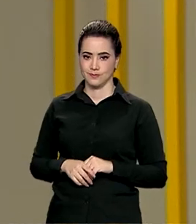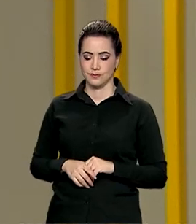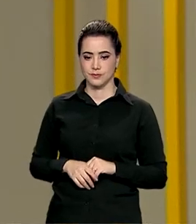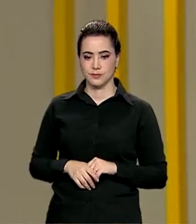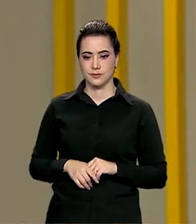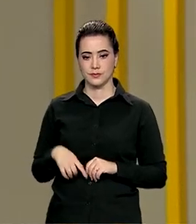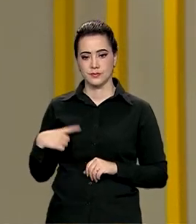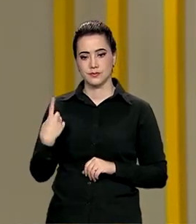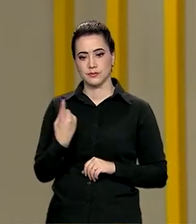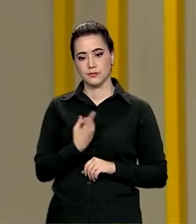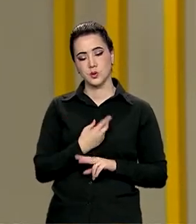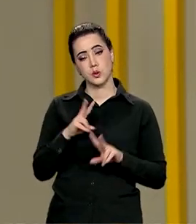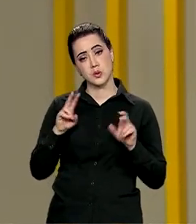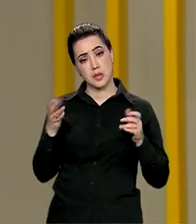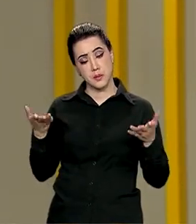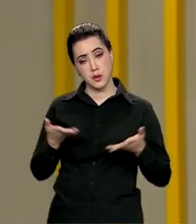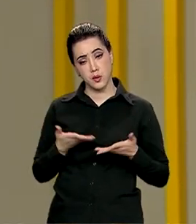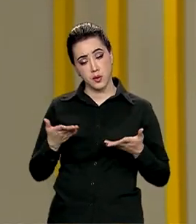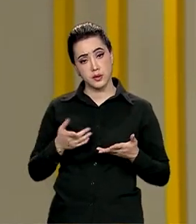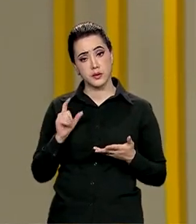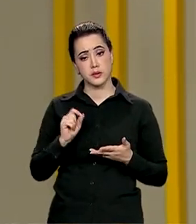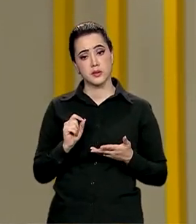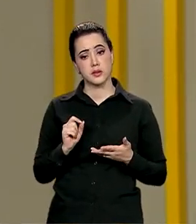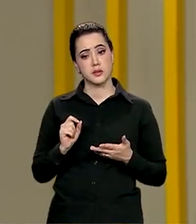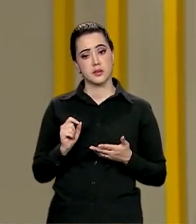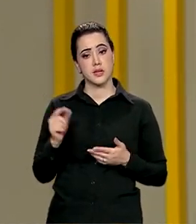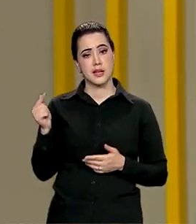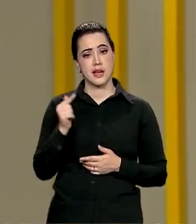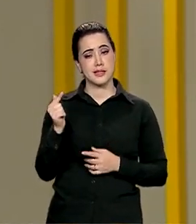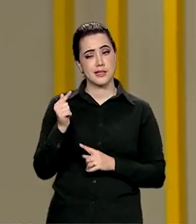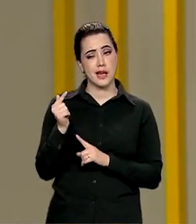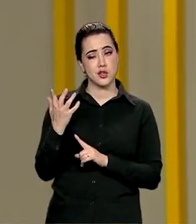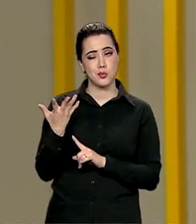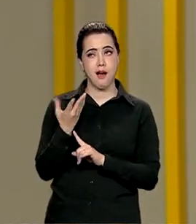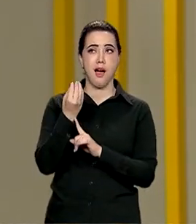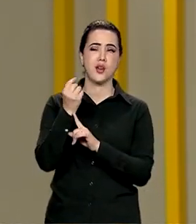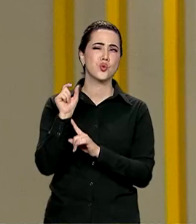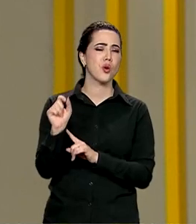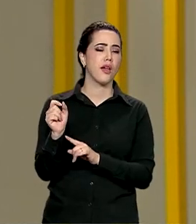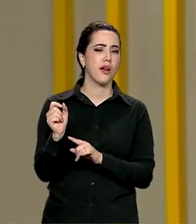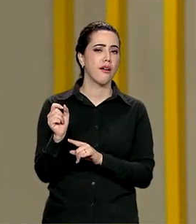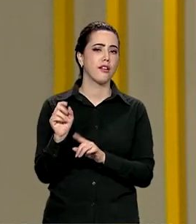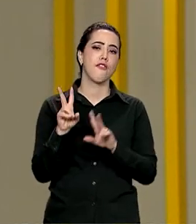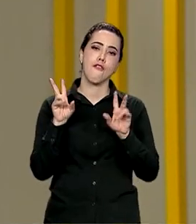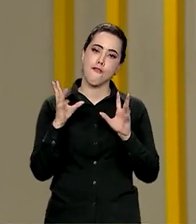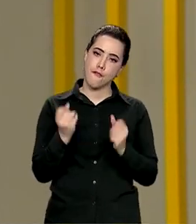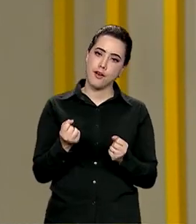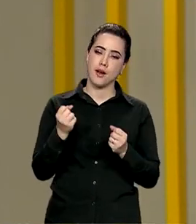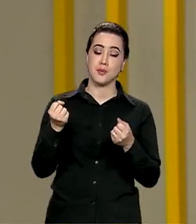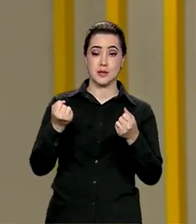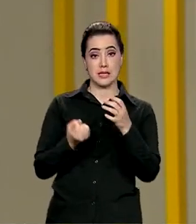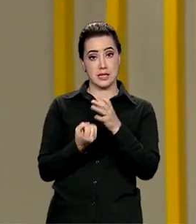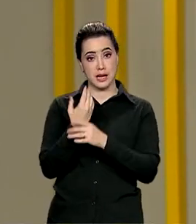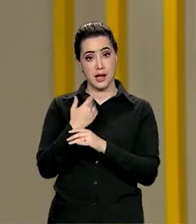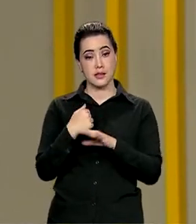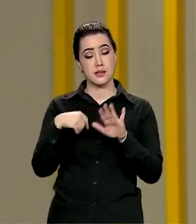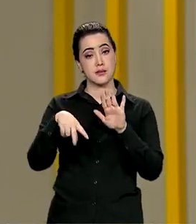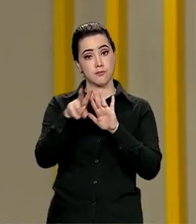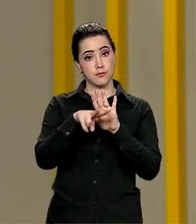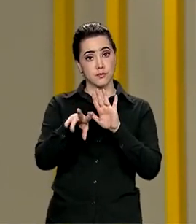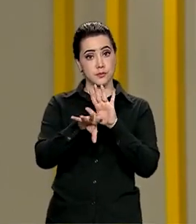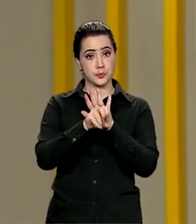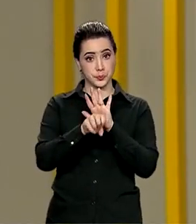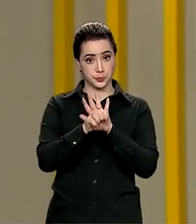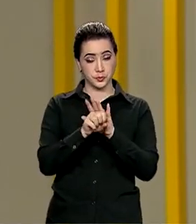Nosso assunto agora aqui no Brasil em dia é a sétima arte, isso mesmo, vamos falar aí de produções audiovisuais.